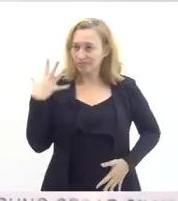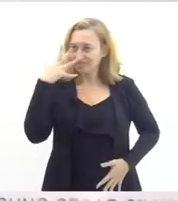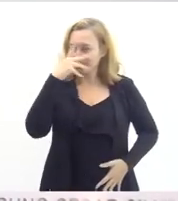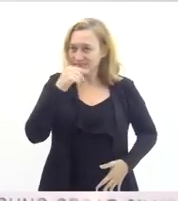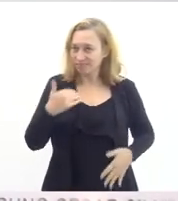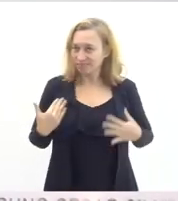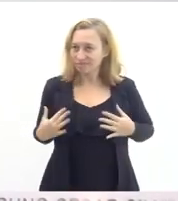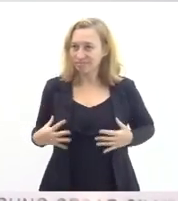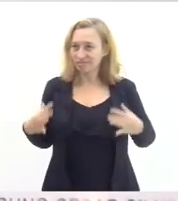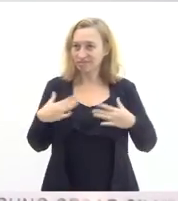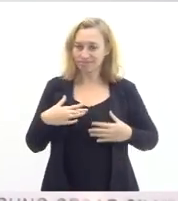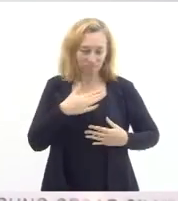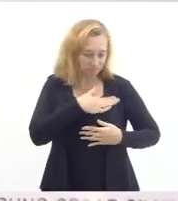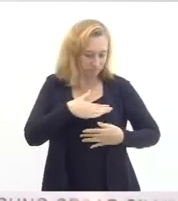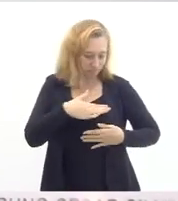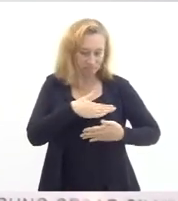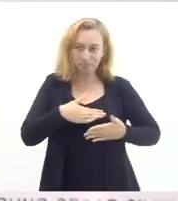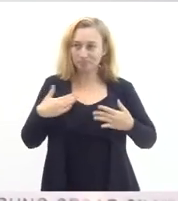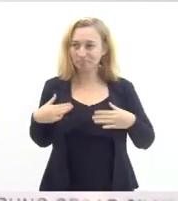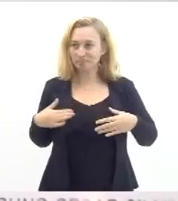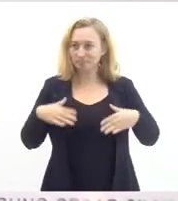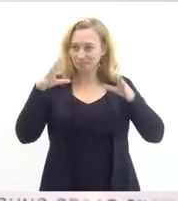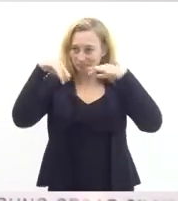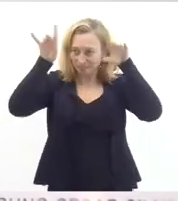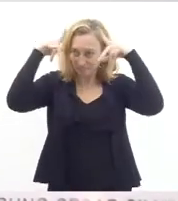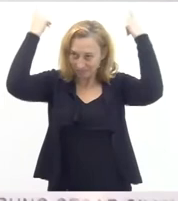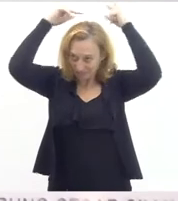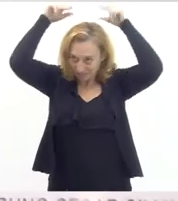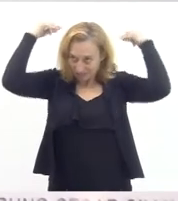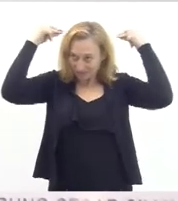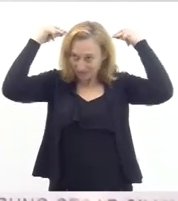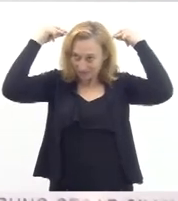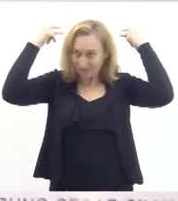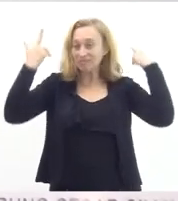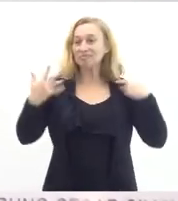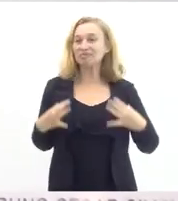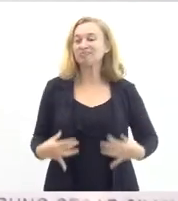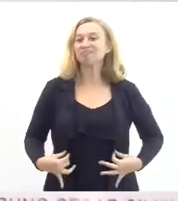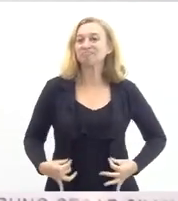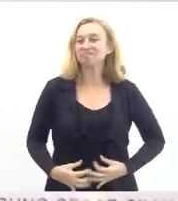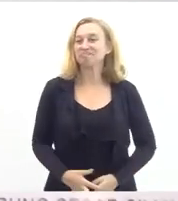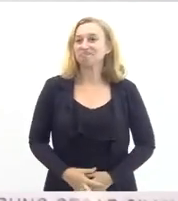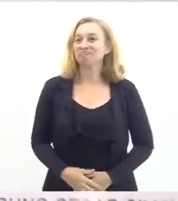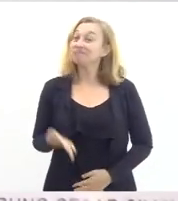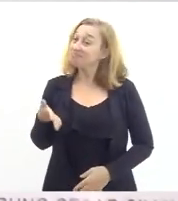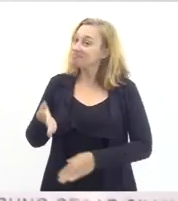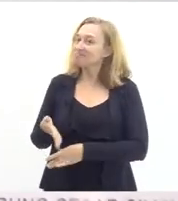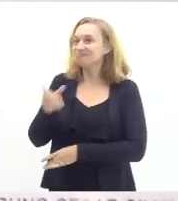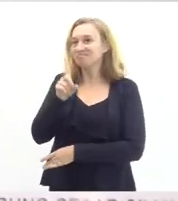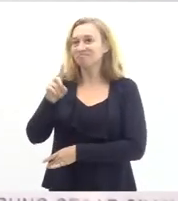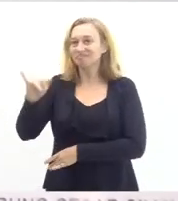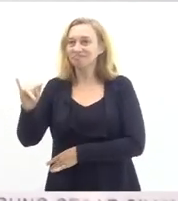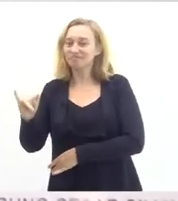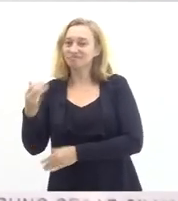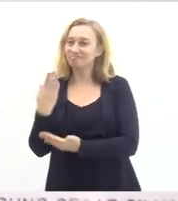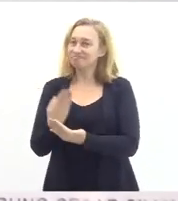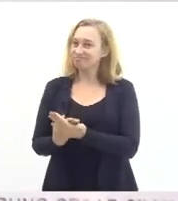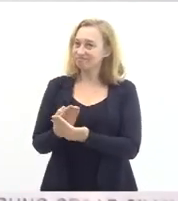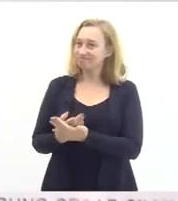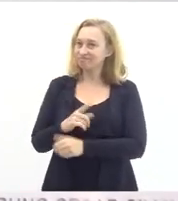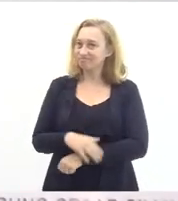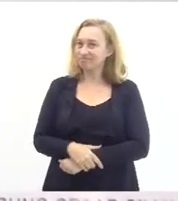camisa toda arrumadinha lacinho no cabelo e a gente chegou no primeiro dia de aula marcado